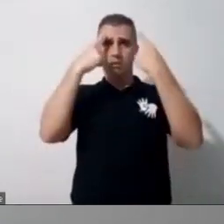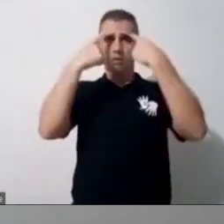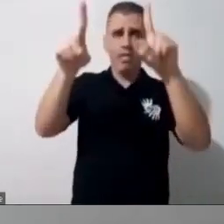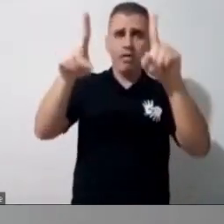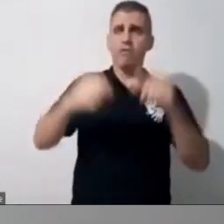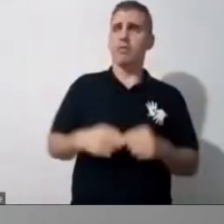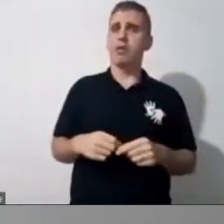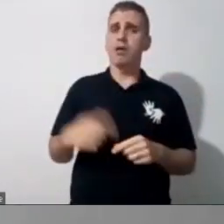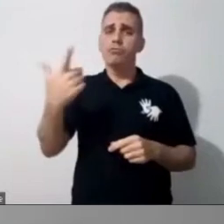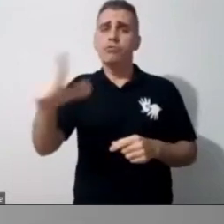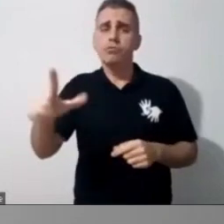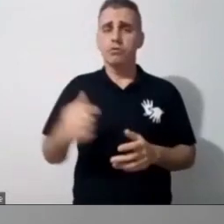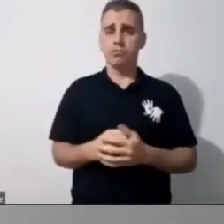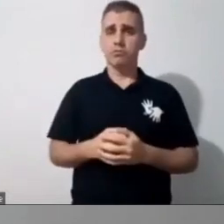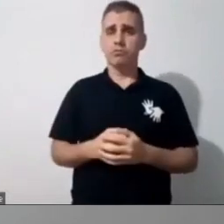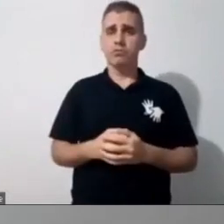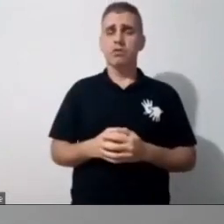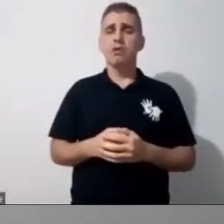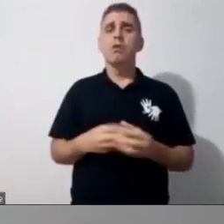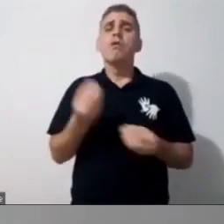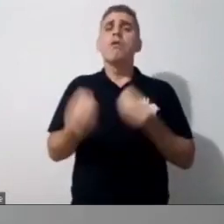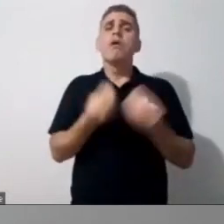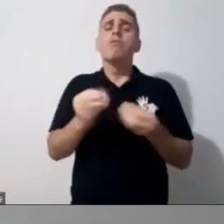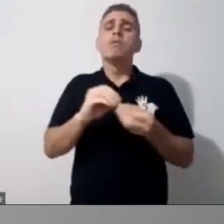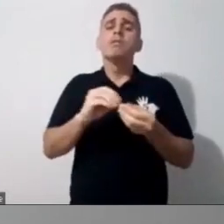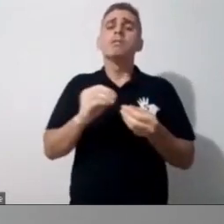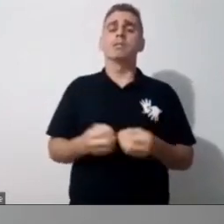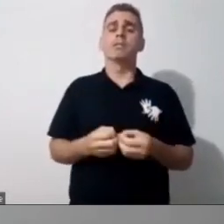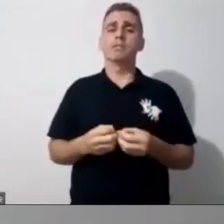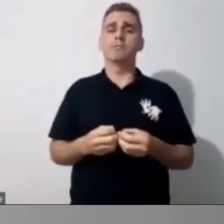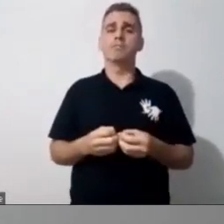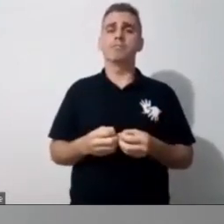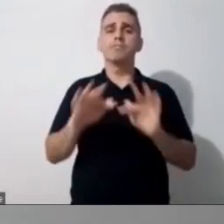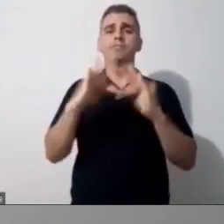conseguir fazer isso para poder alcançar aquela família, acho que é por aí.